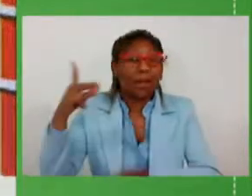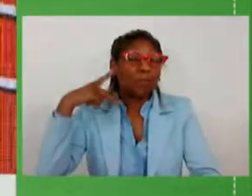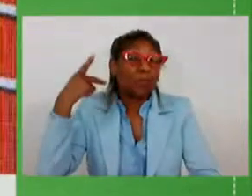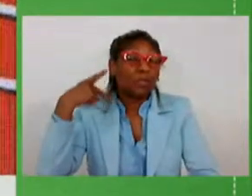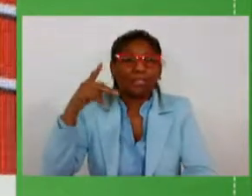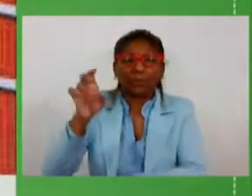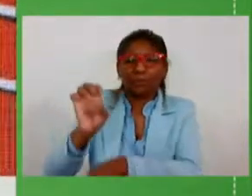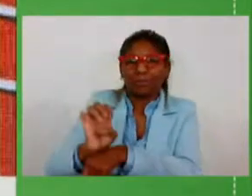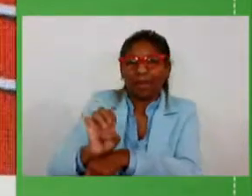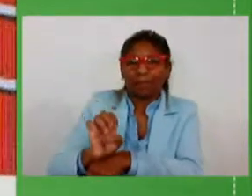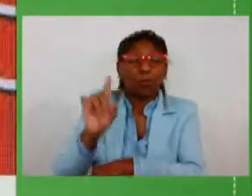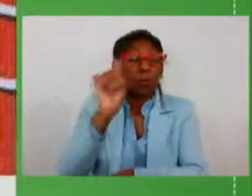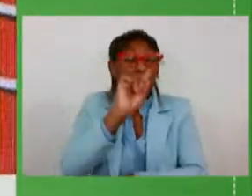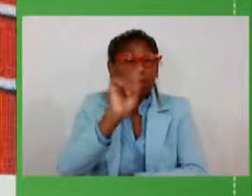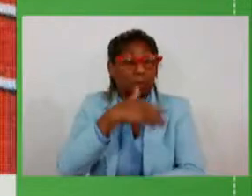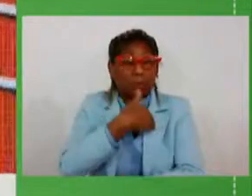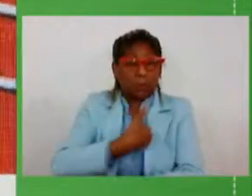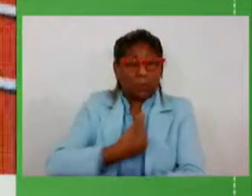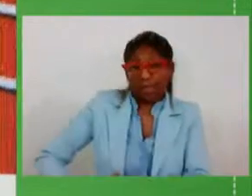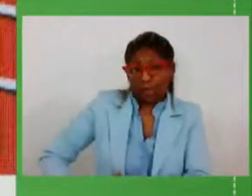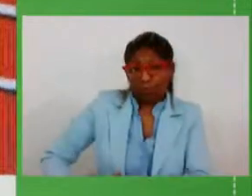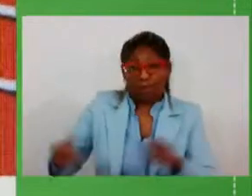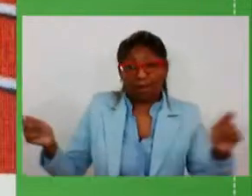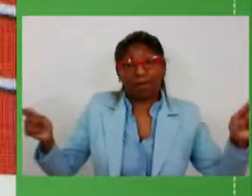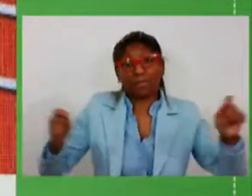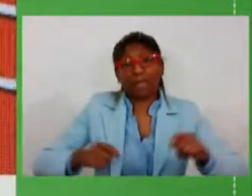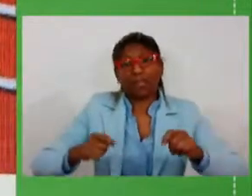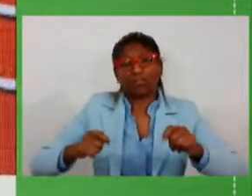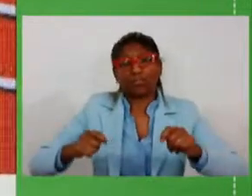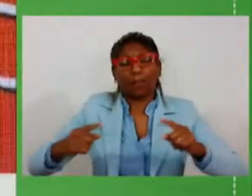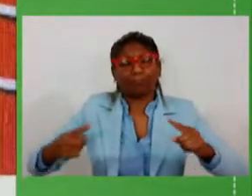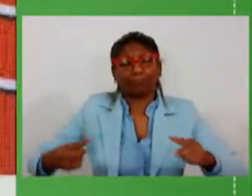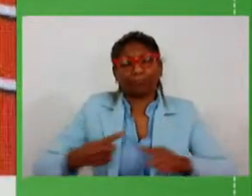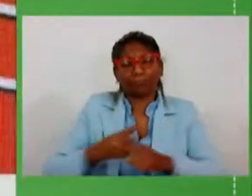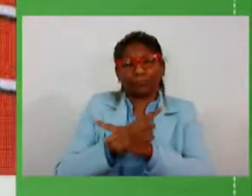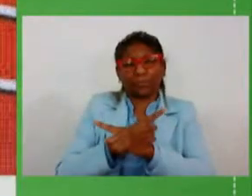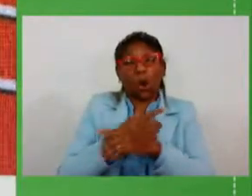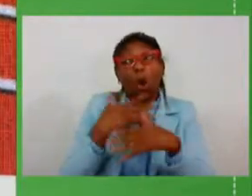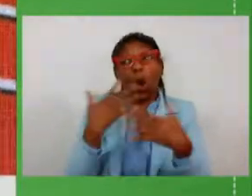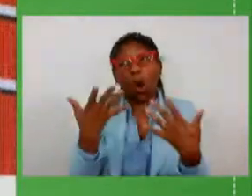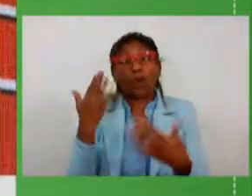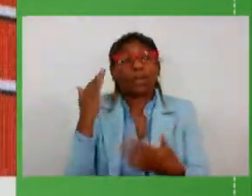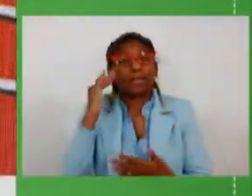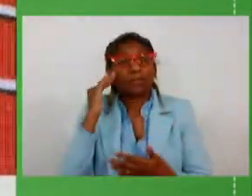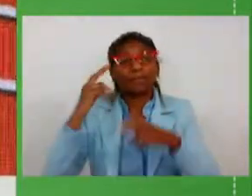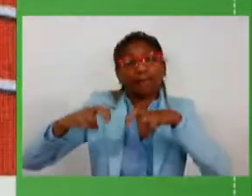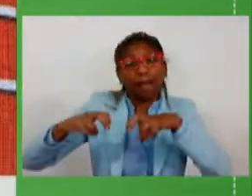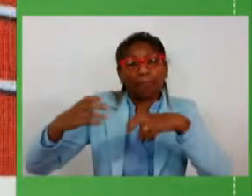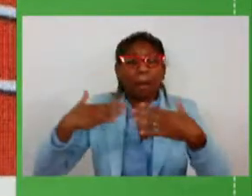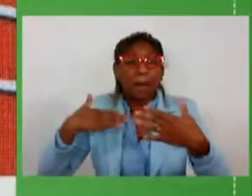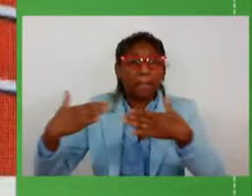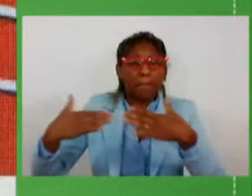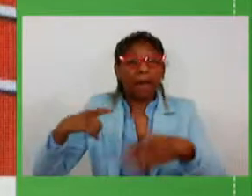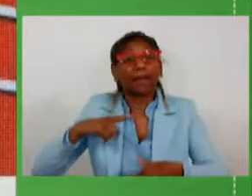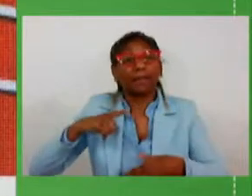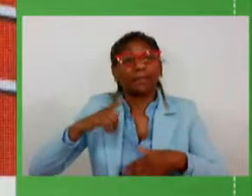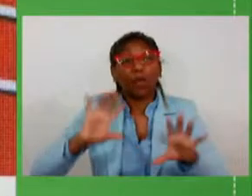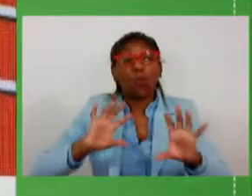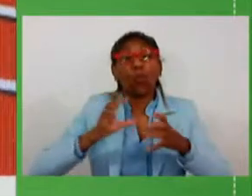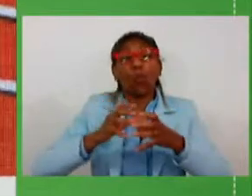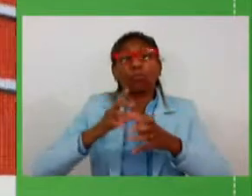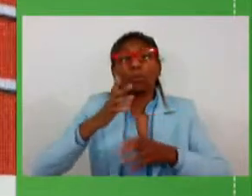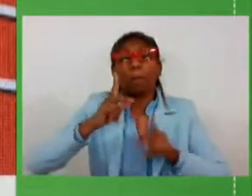do governador a capacidade da convergência da capacidade do entendimento de sentar dialogar entender que tem uma população lá